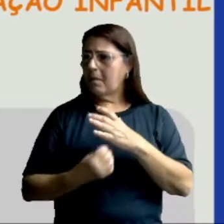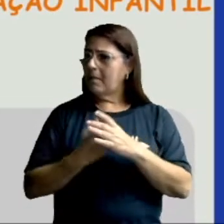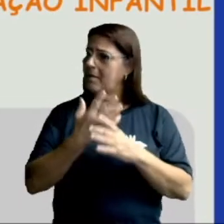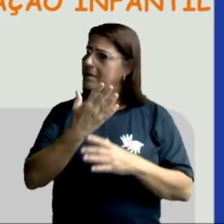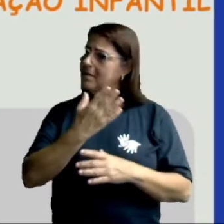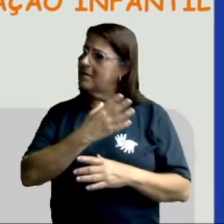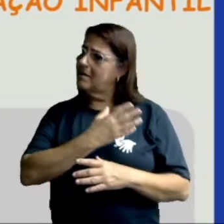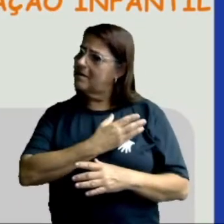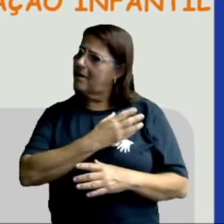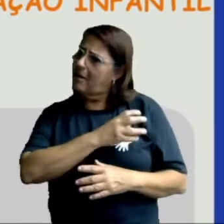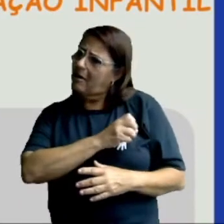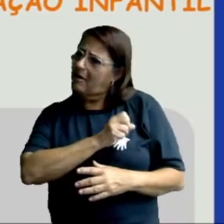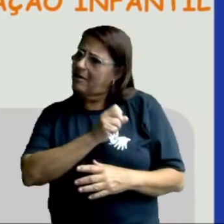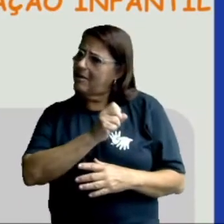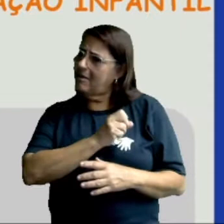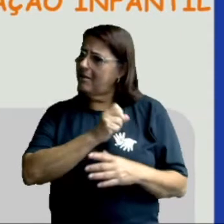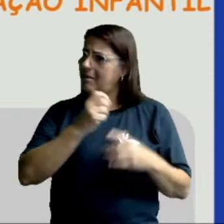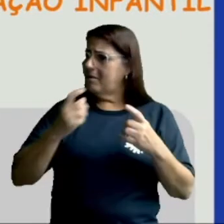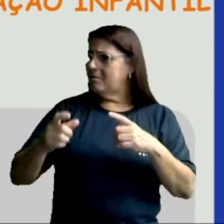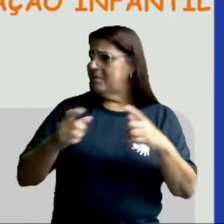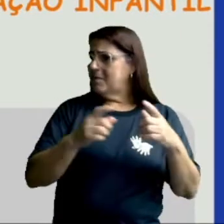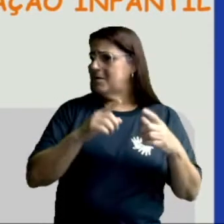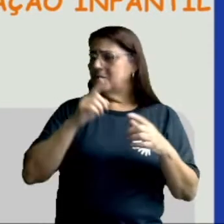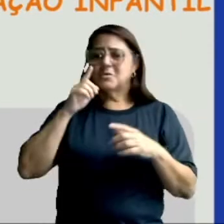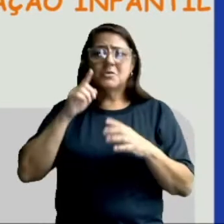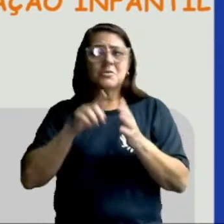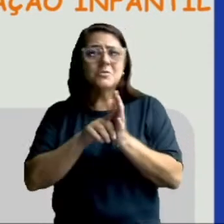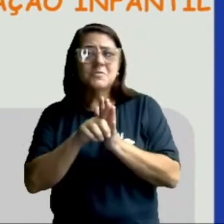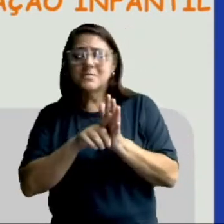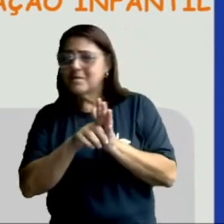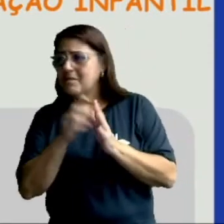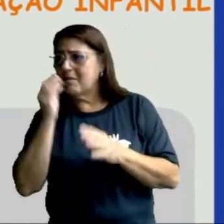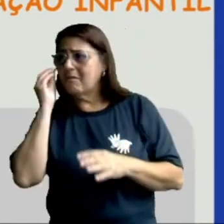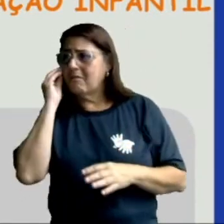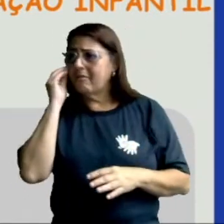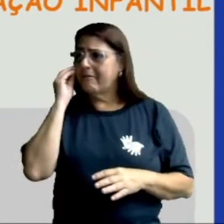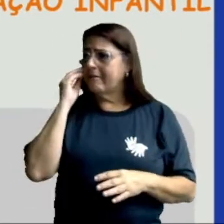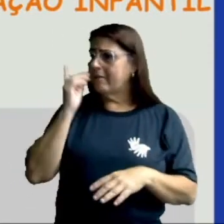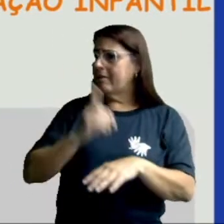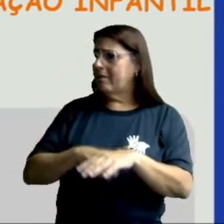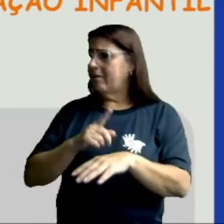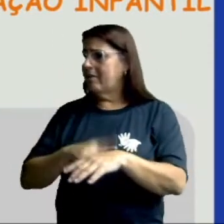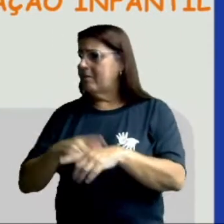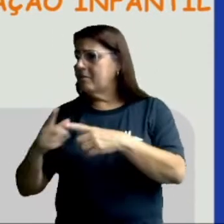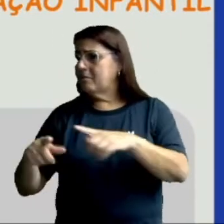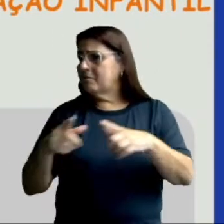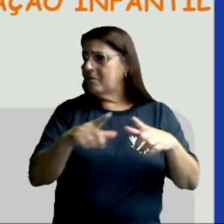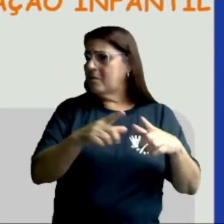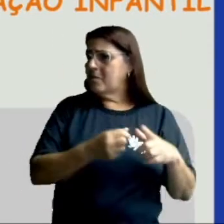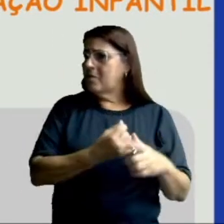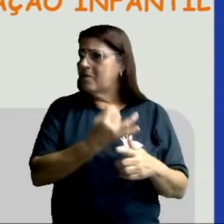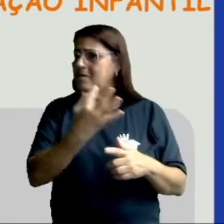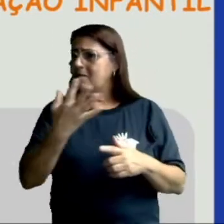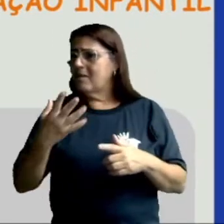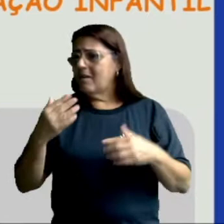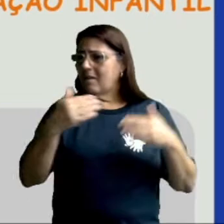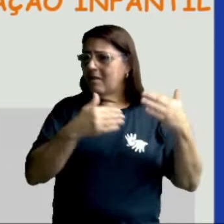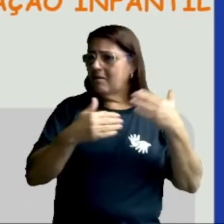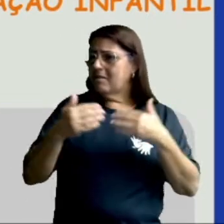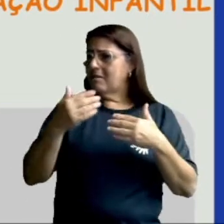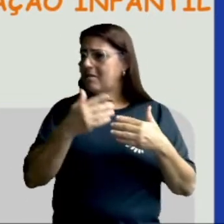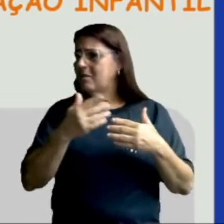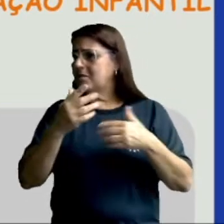Plantinha querida. Campos de experiências, espaços, tempo, quantidades, relações e